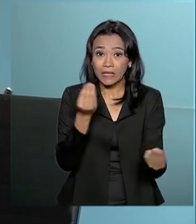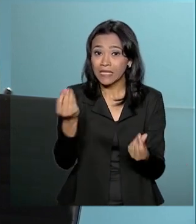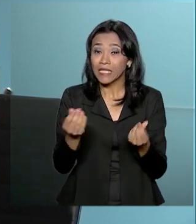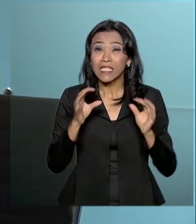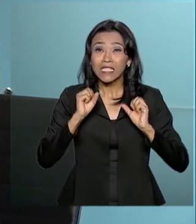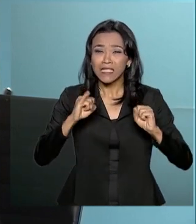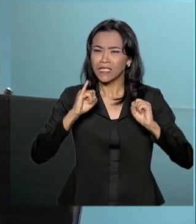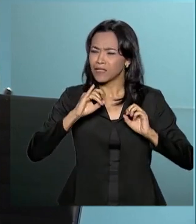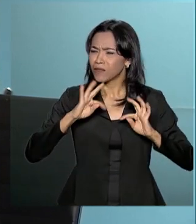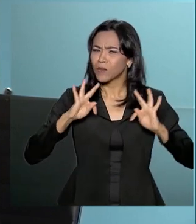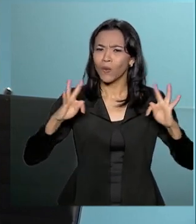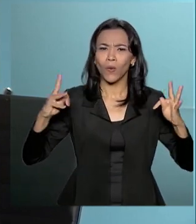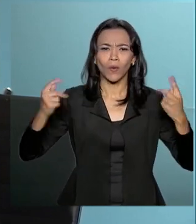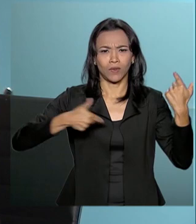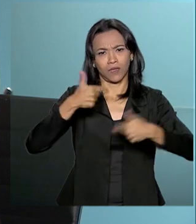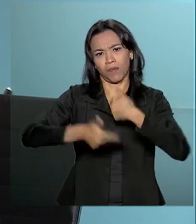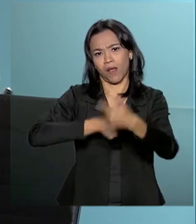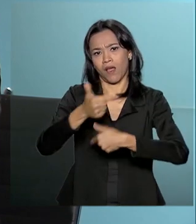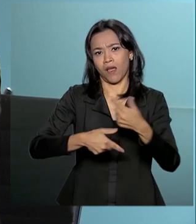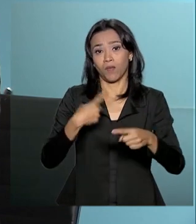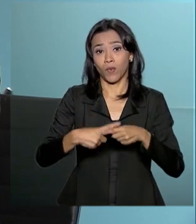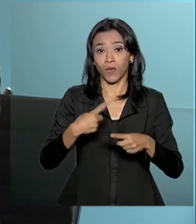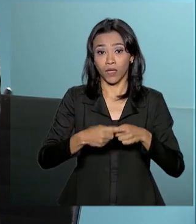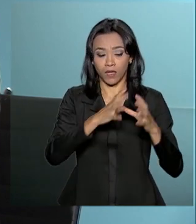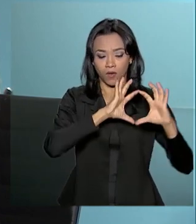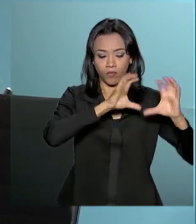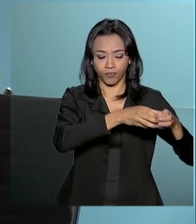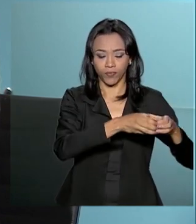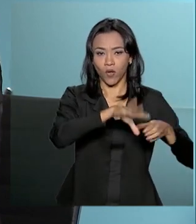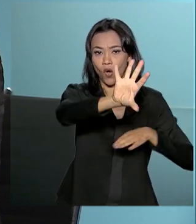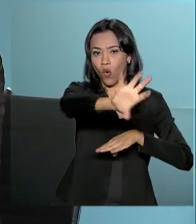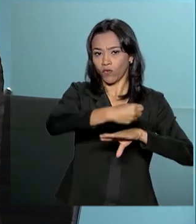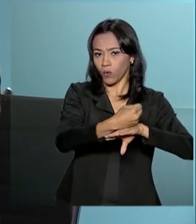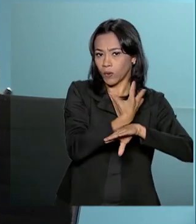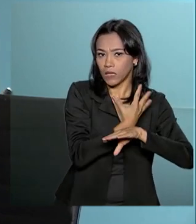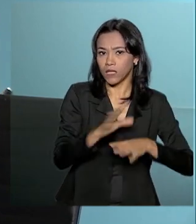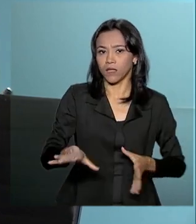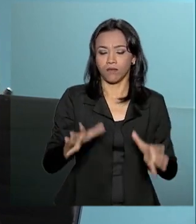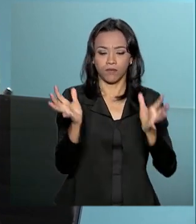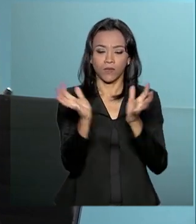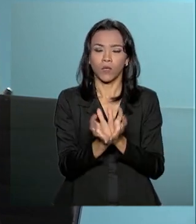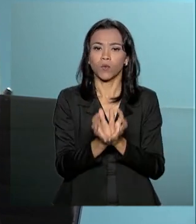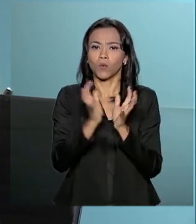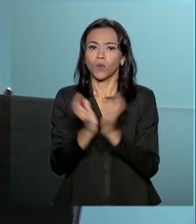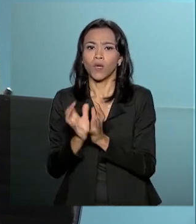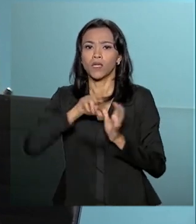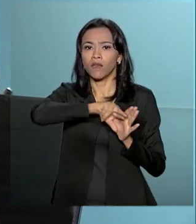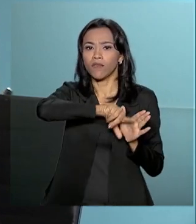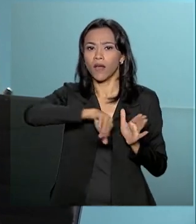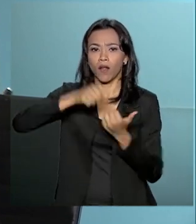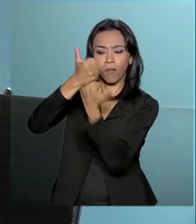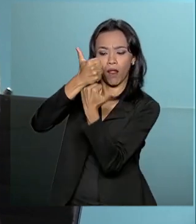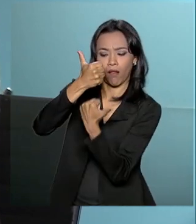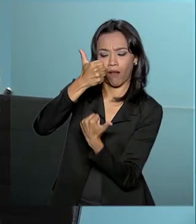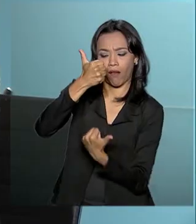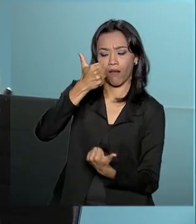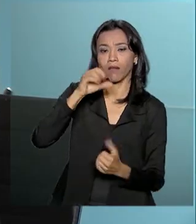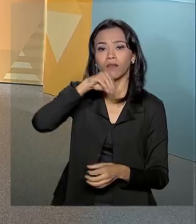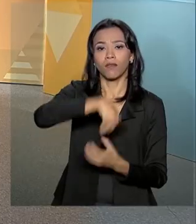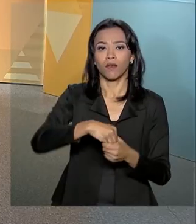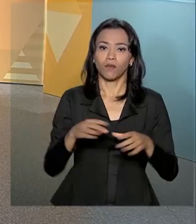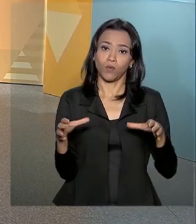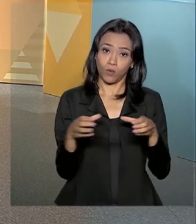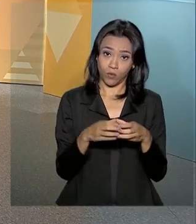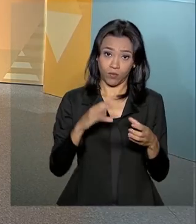todos trabalhassem com auditoria, porque a CGU ainda é dividida em ouvidoria, em corrigedoria. Então, assim, é humanamente impossível. Se a gente não tiver o